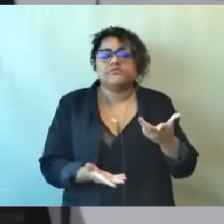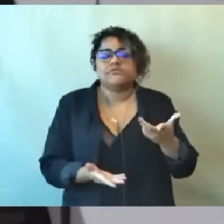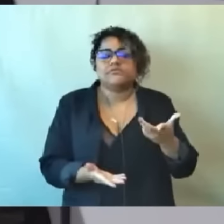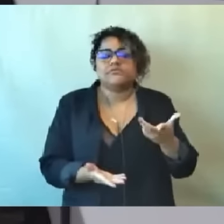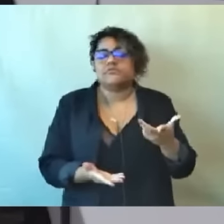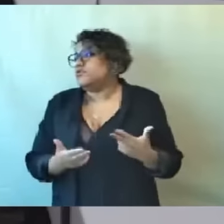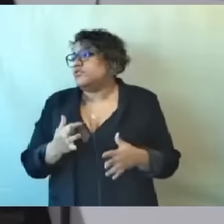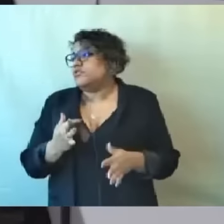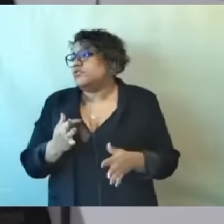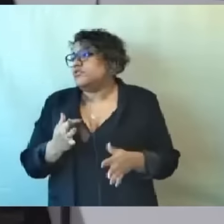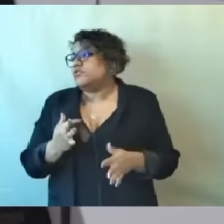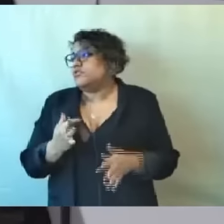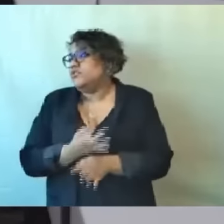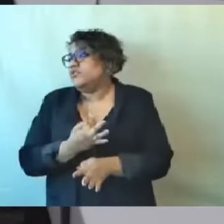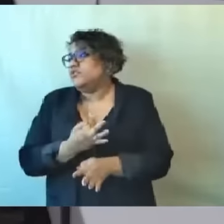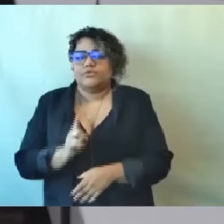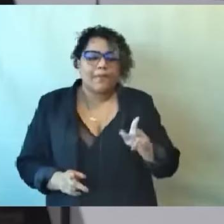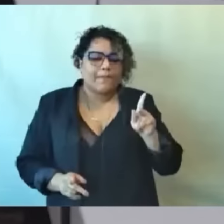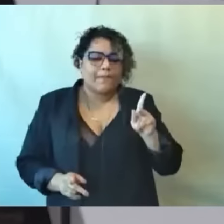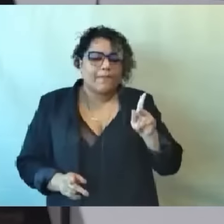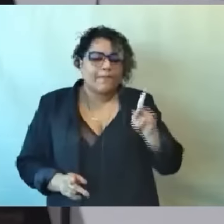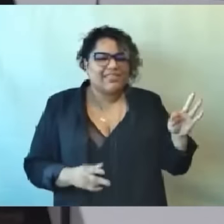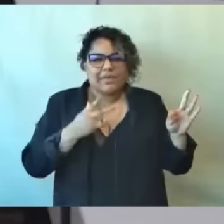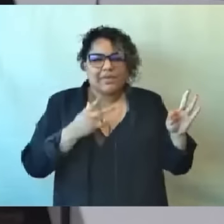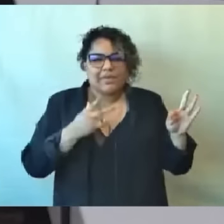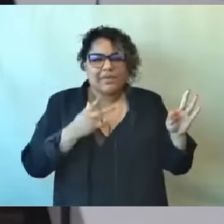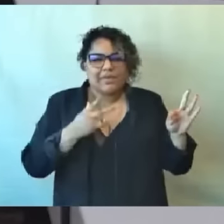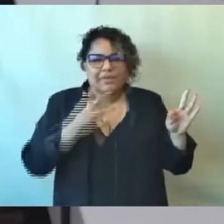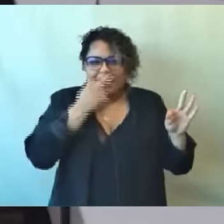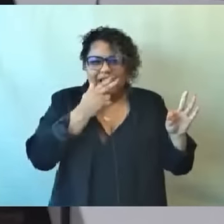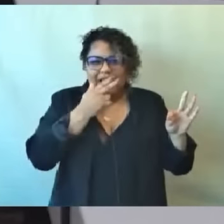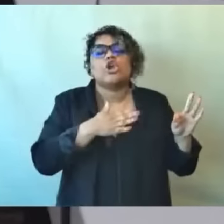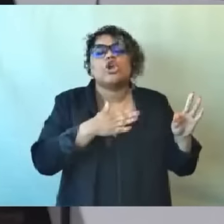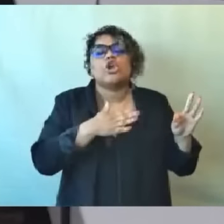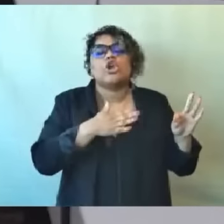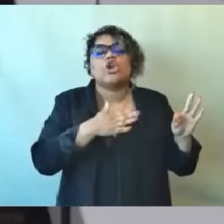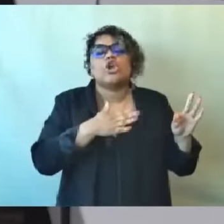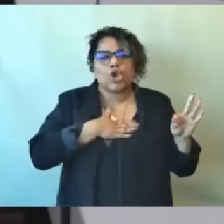Sabe por quê? E eu vou começar aqui, item... Não, item a item.